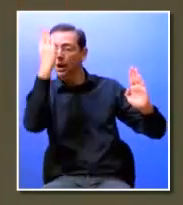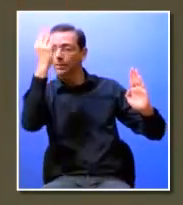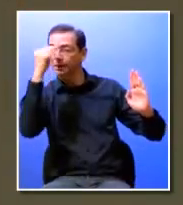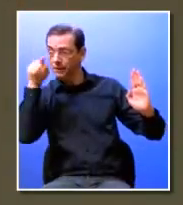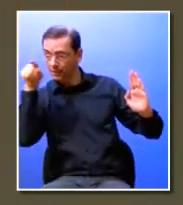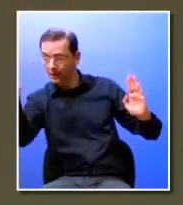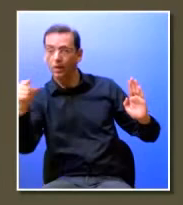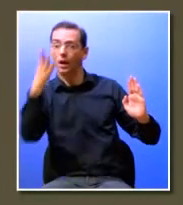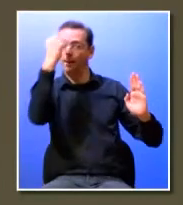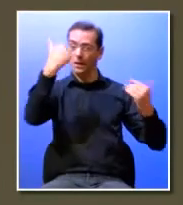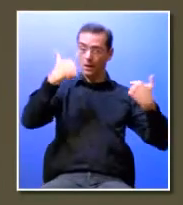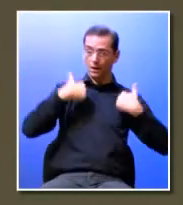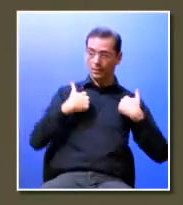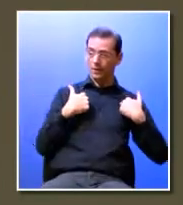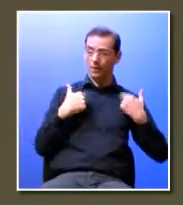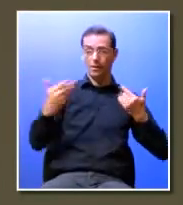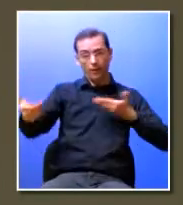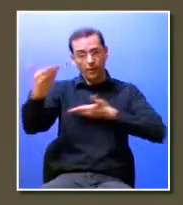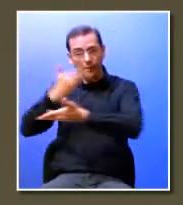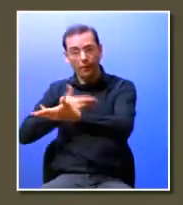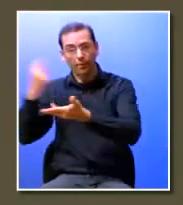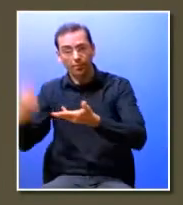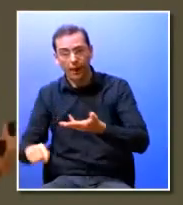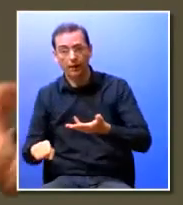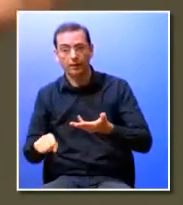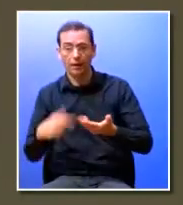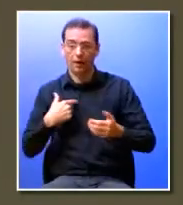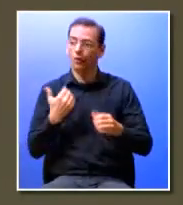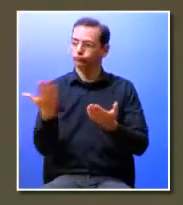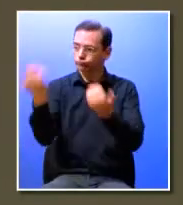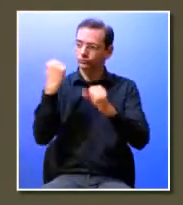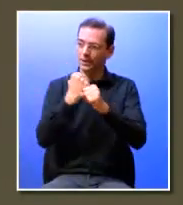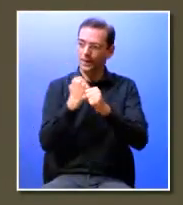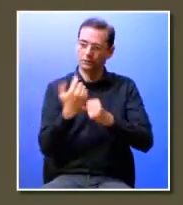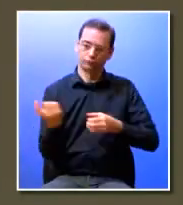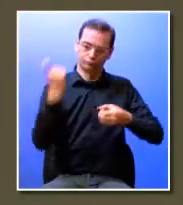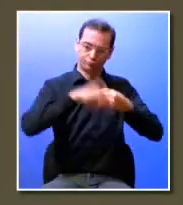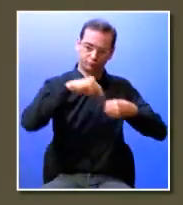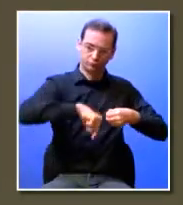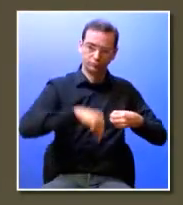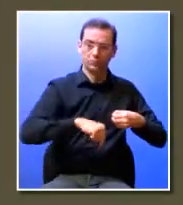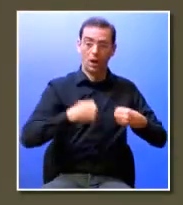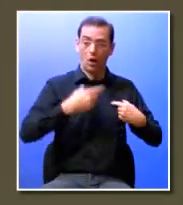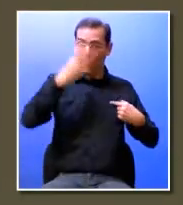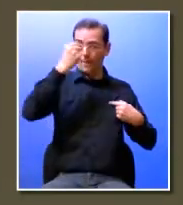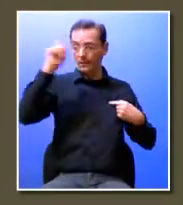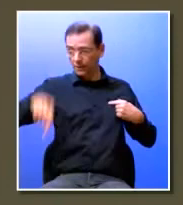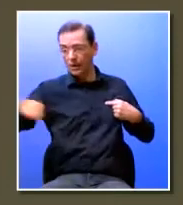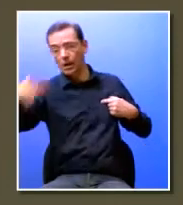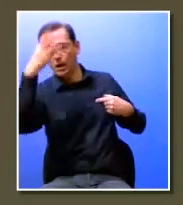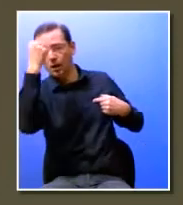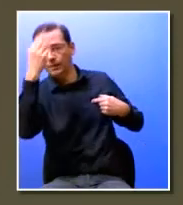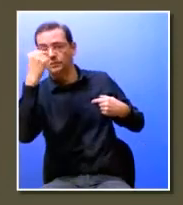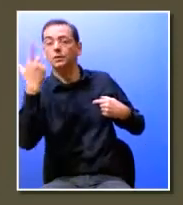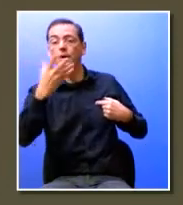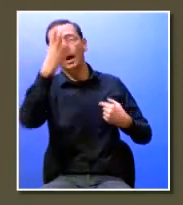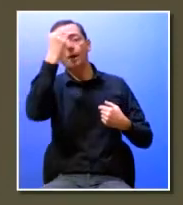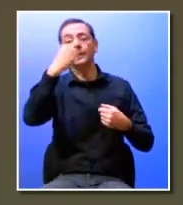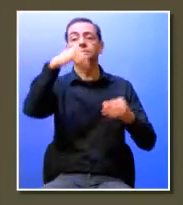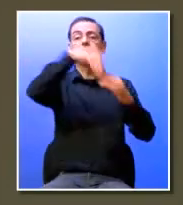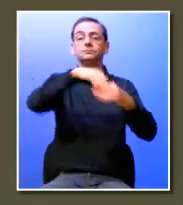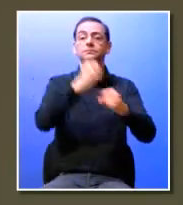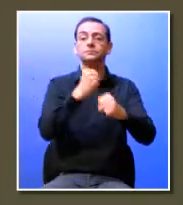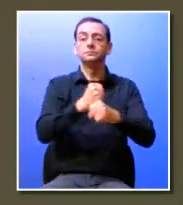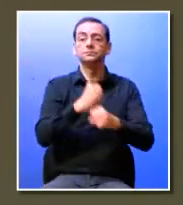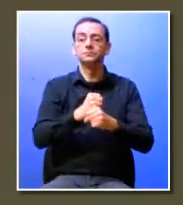as partes para as empresas que acolhem o aluno mas também para os alunos que integram essa empresa é verdadeiramente ter uma formação em contexto de trabalho e essa